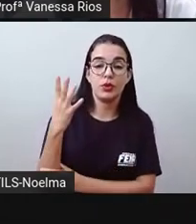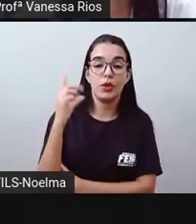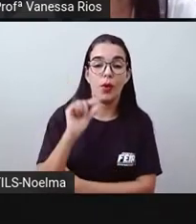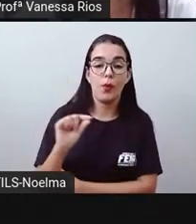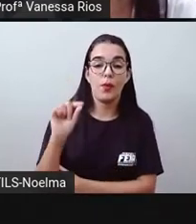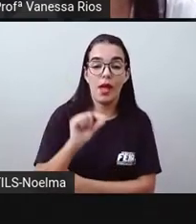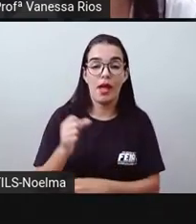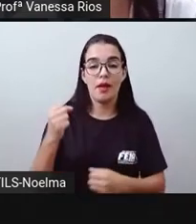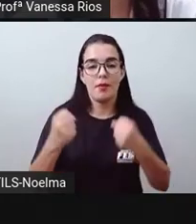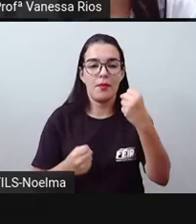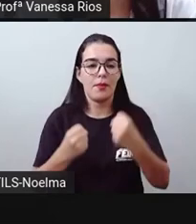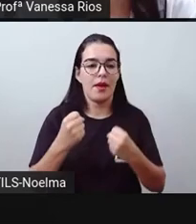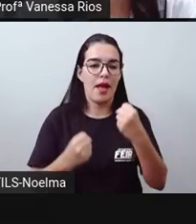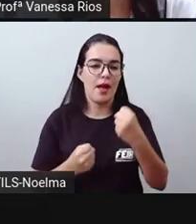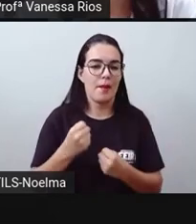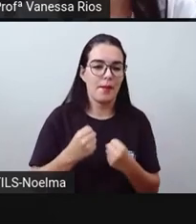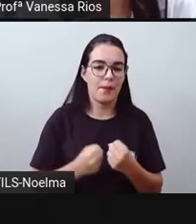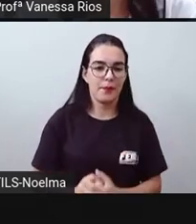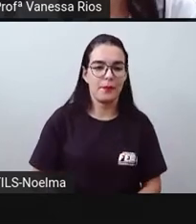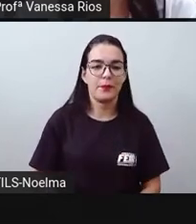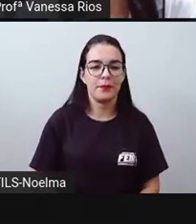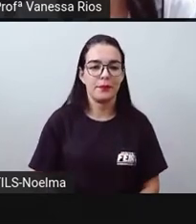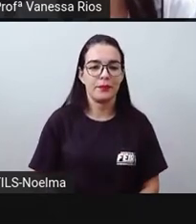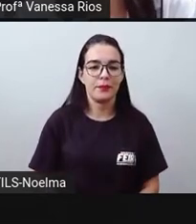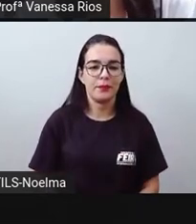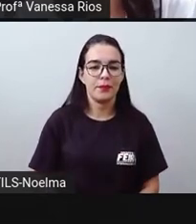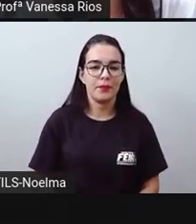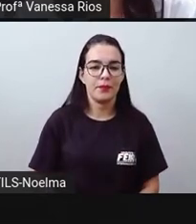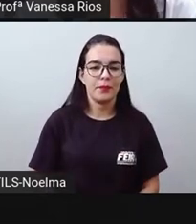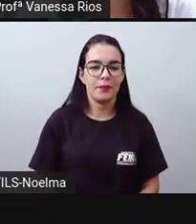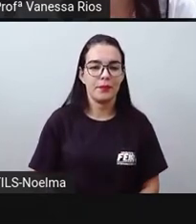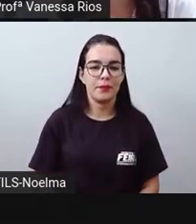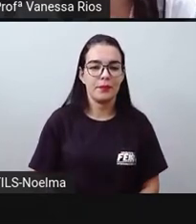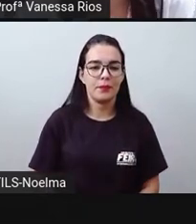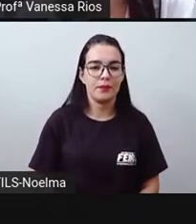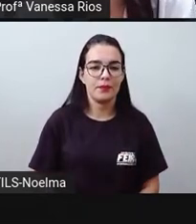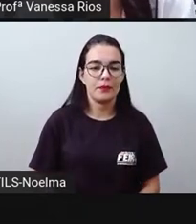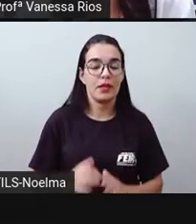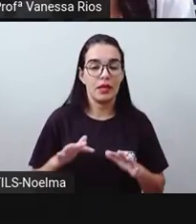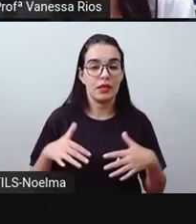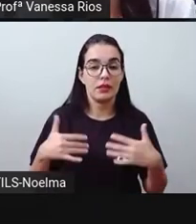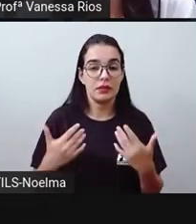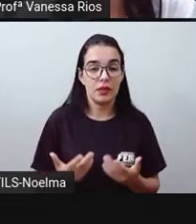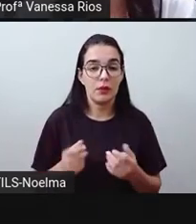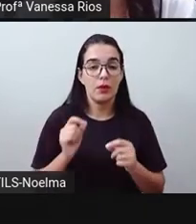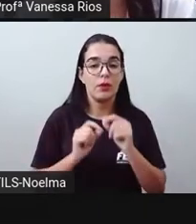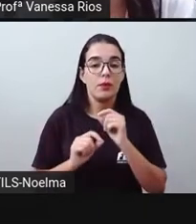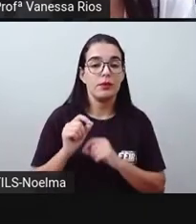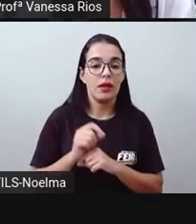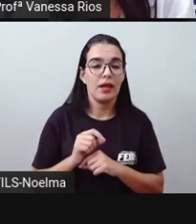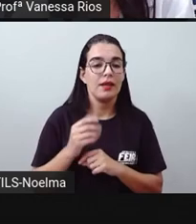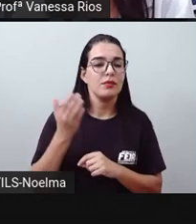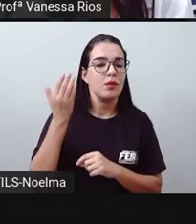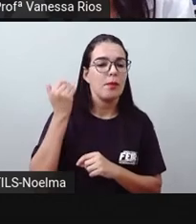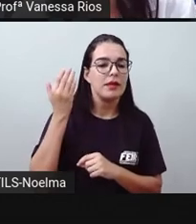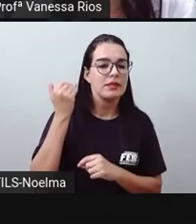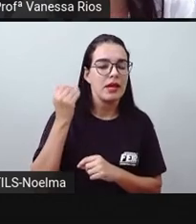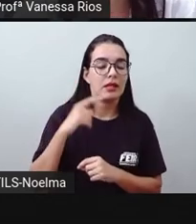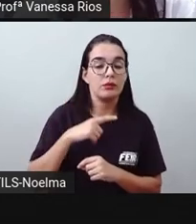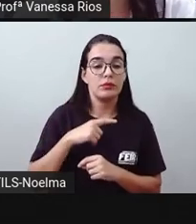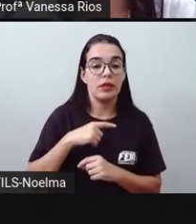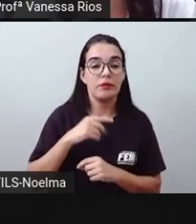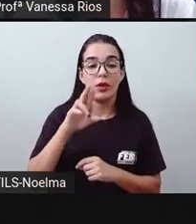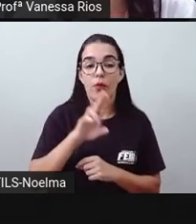foram instaladas e estava aí servindo para transportar café entre outras produções